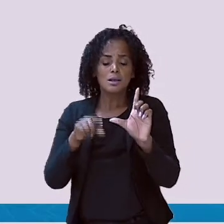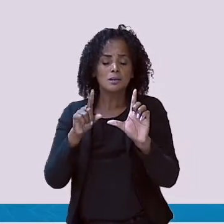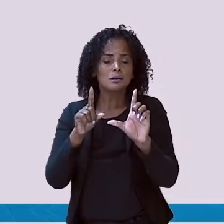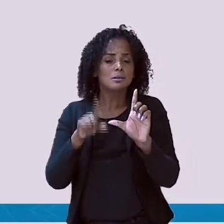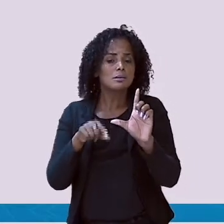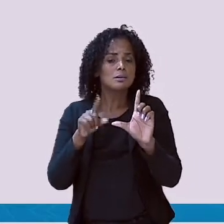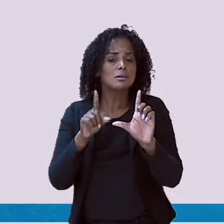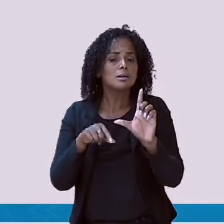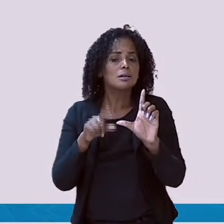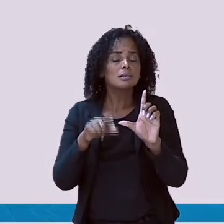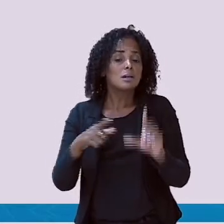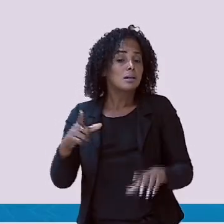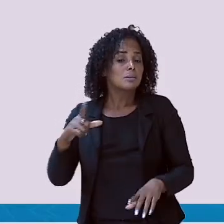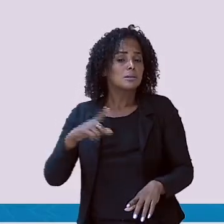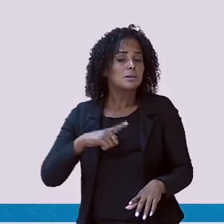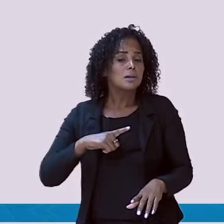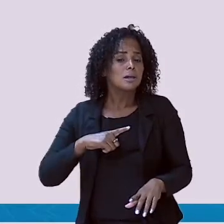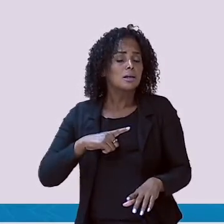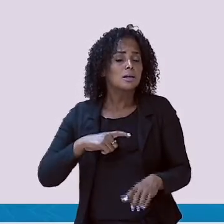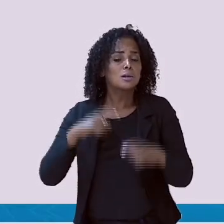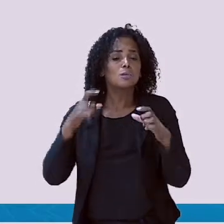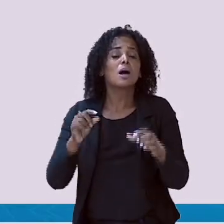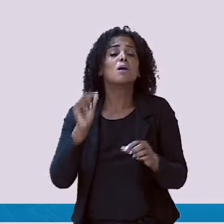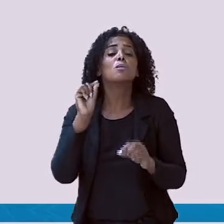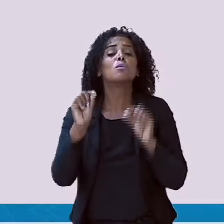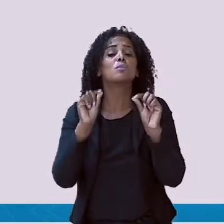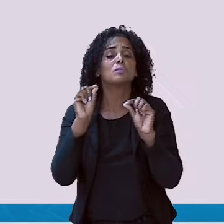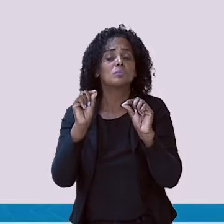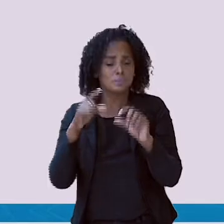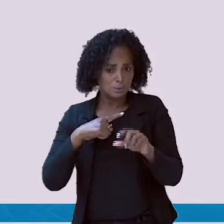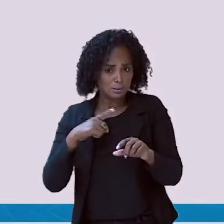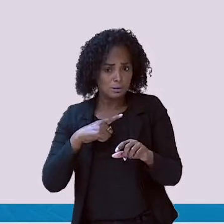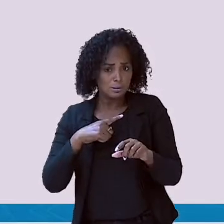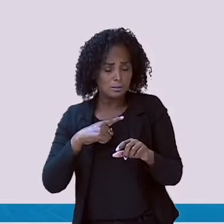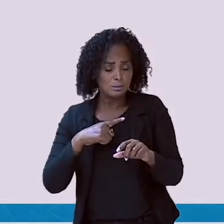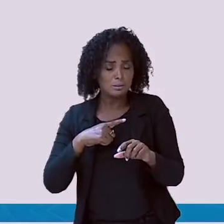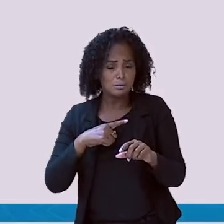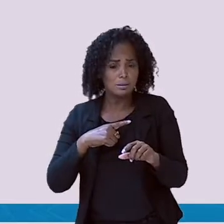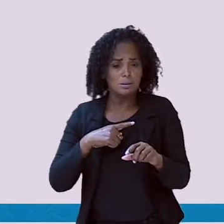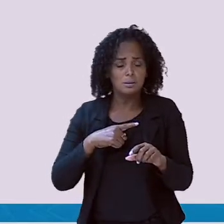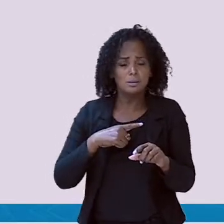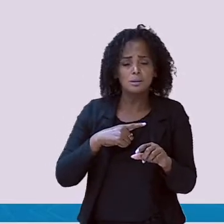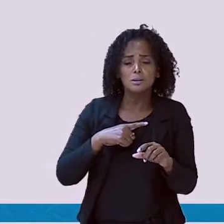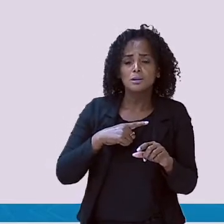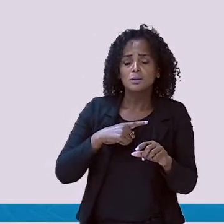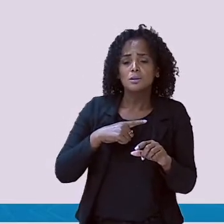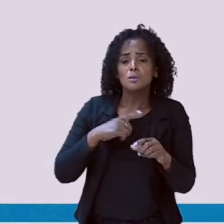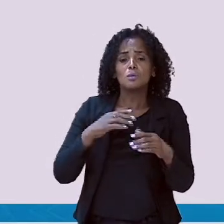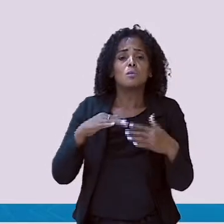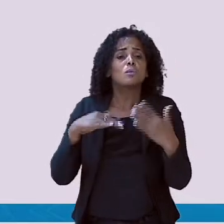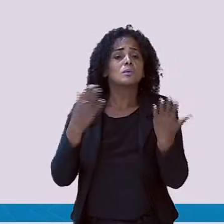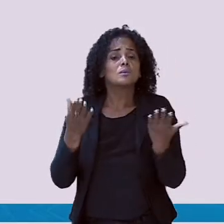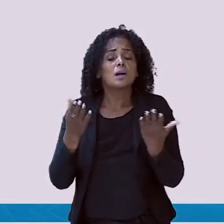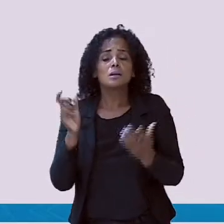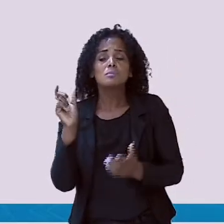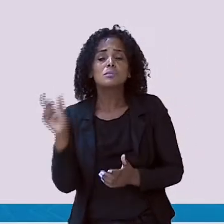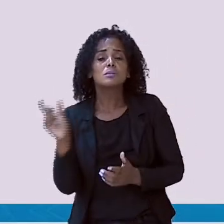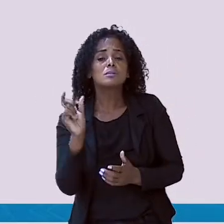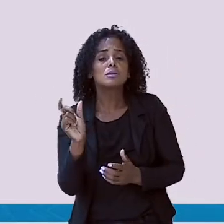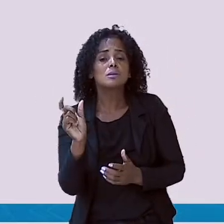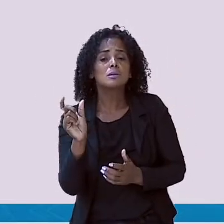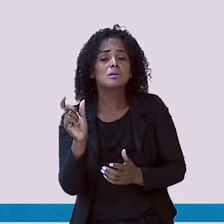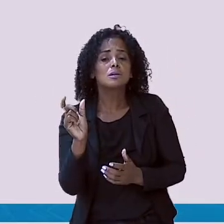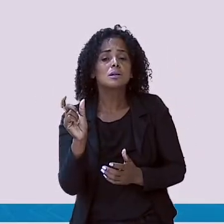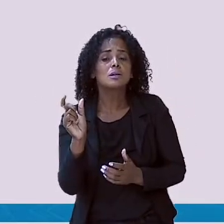Será que está na primeira sílaba? Será que está na sílaba do meio? Ou será que a letra T